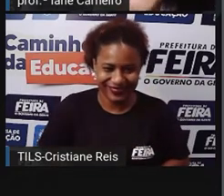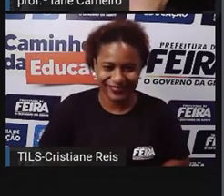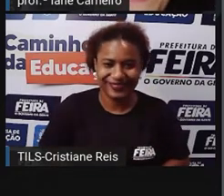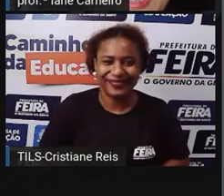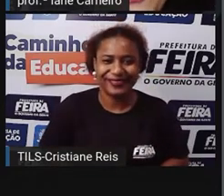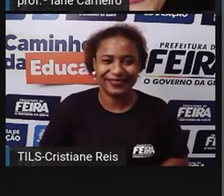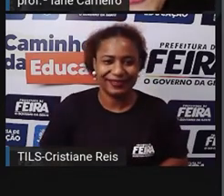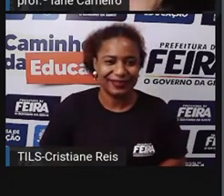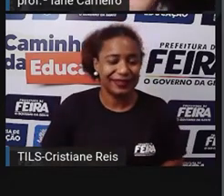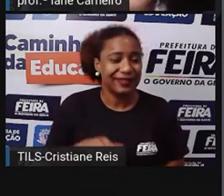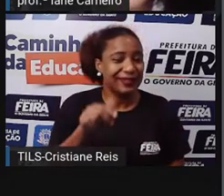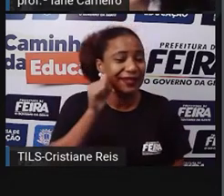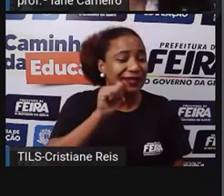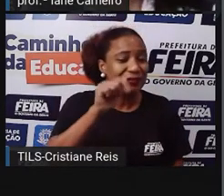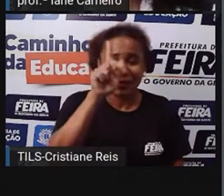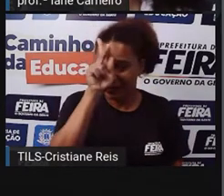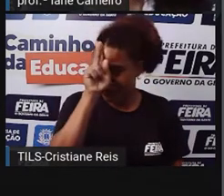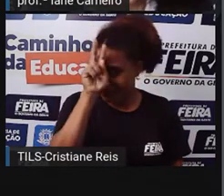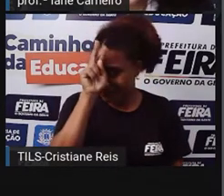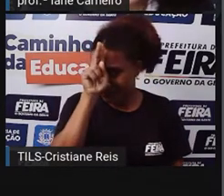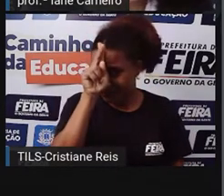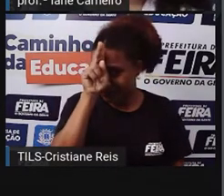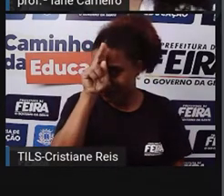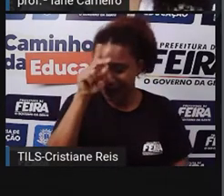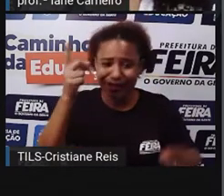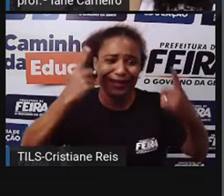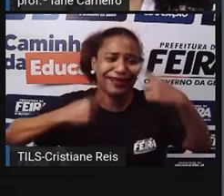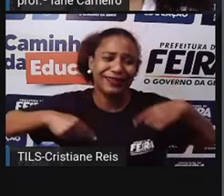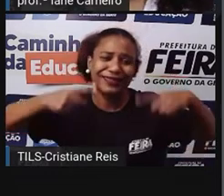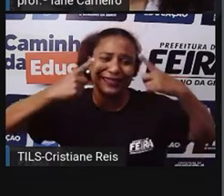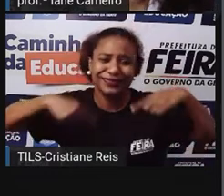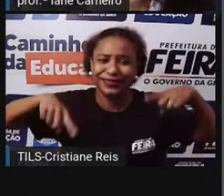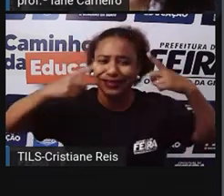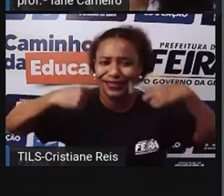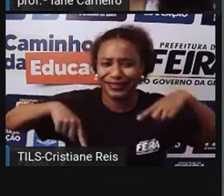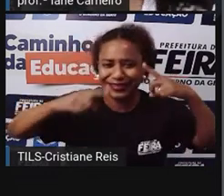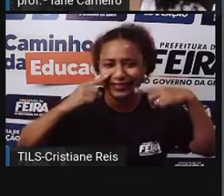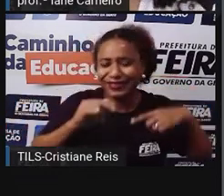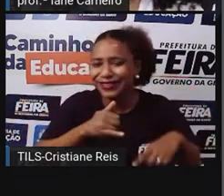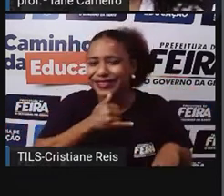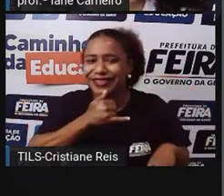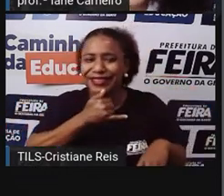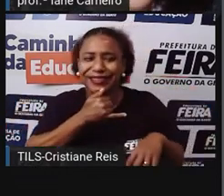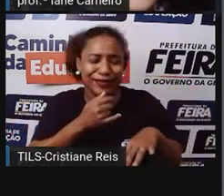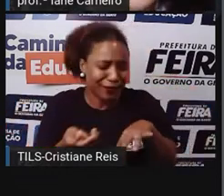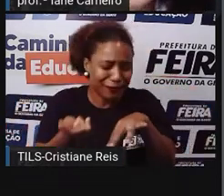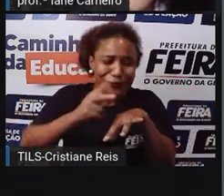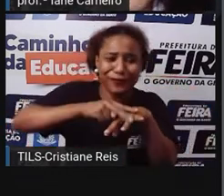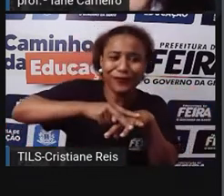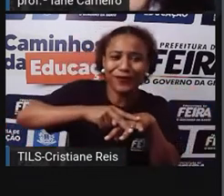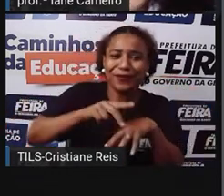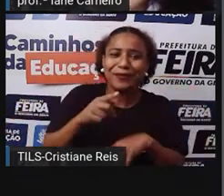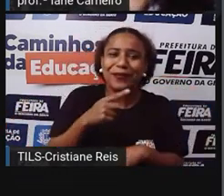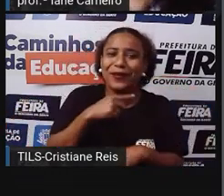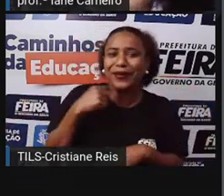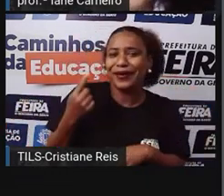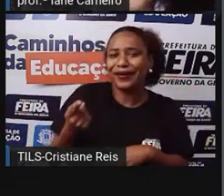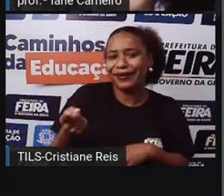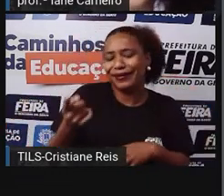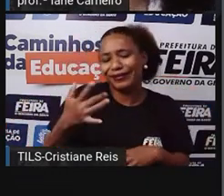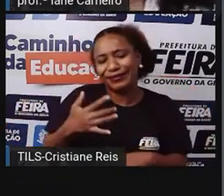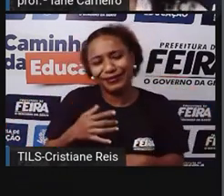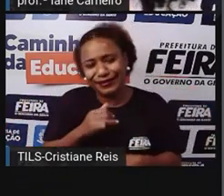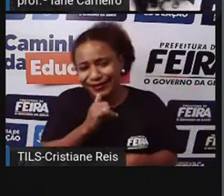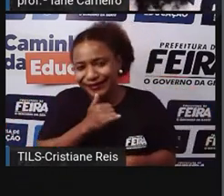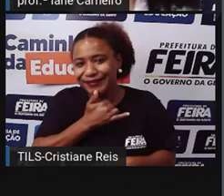Dona Baratinha Primeiro caiu no choro Que tristeza Ficar viúva Antes de casar Depois Pouco a